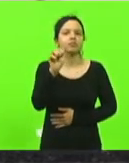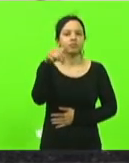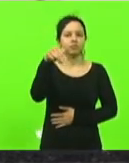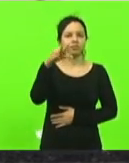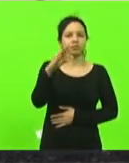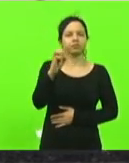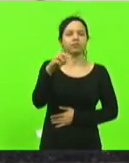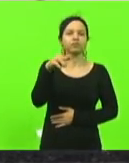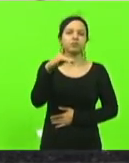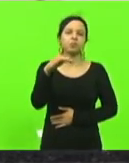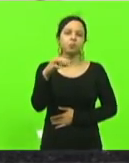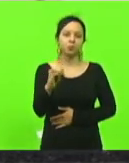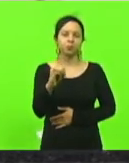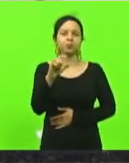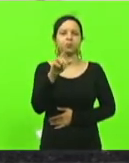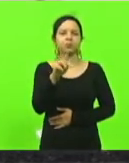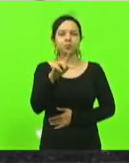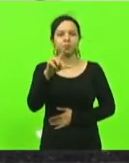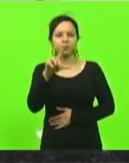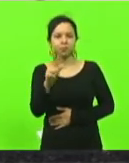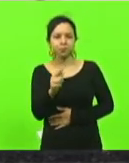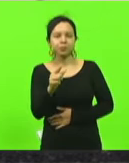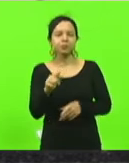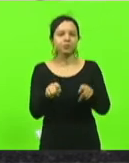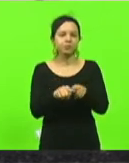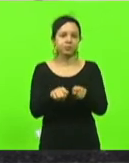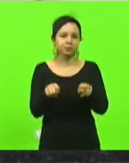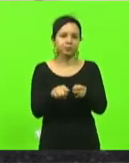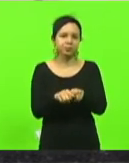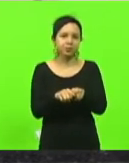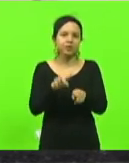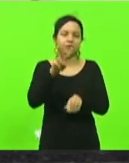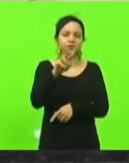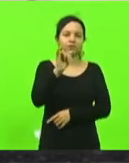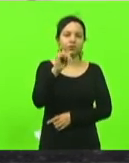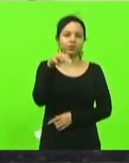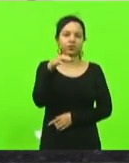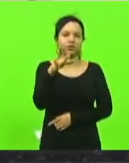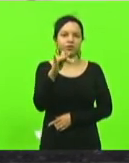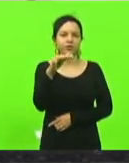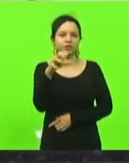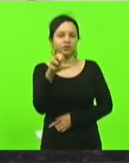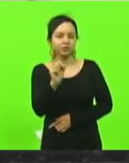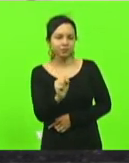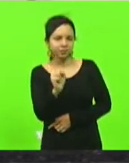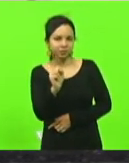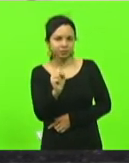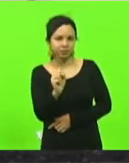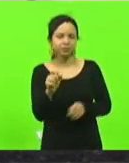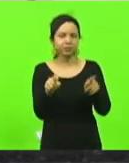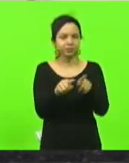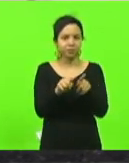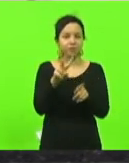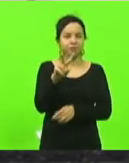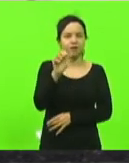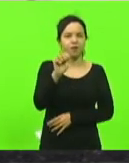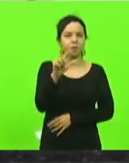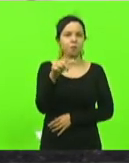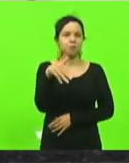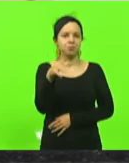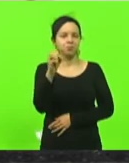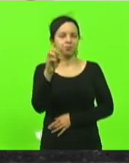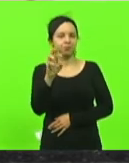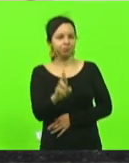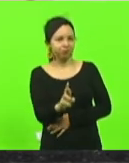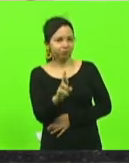está presente aqui bem como também Vinícius Rigo e Ivan Amor Fosqueira obrigado pela visita aqui parabéns pelo